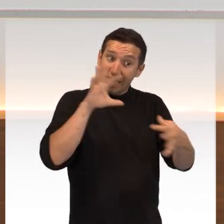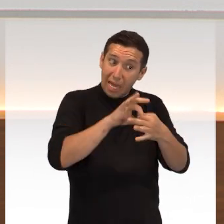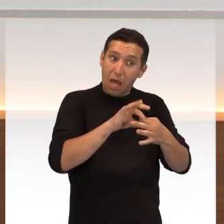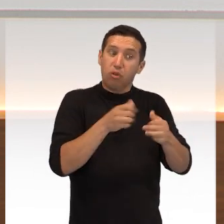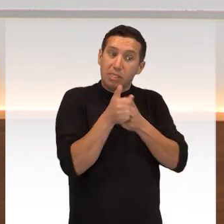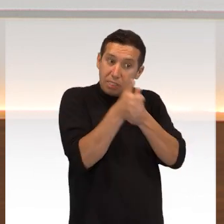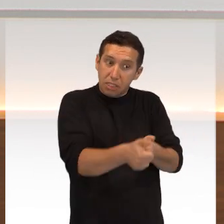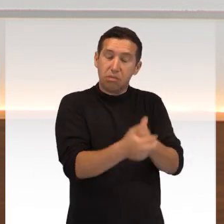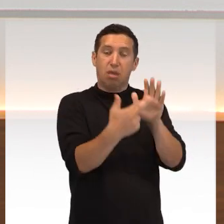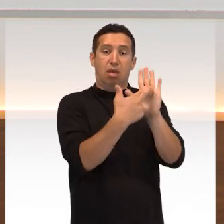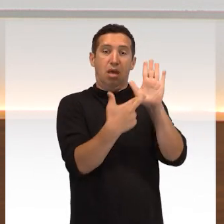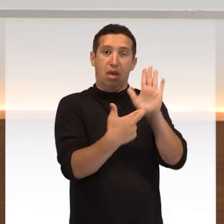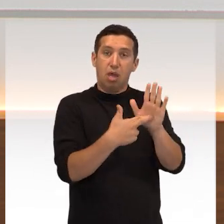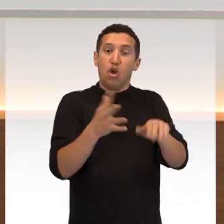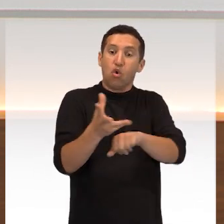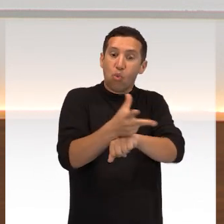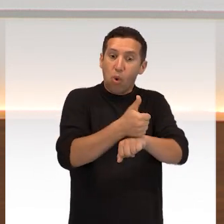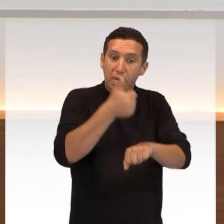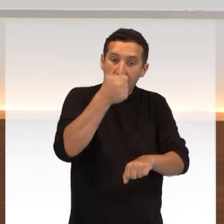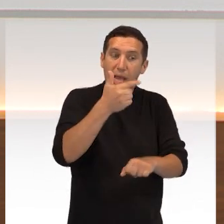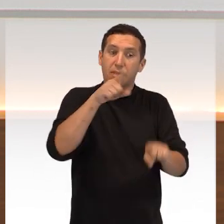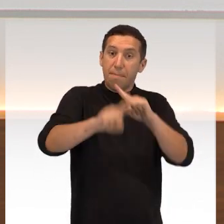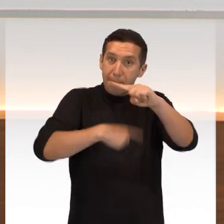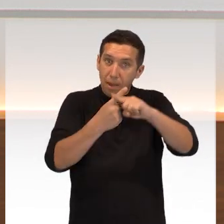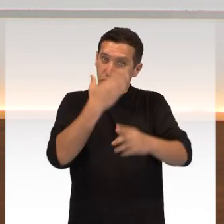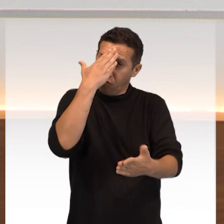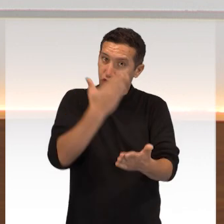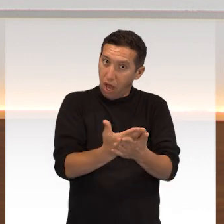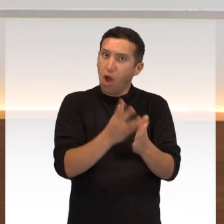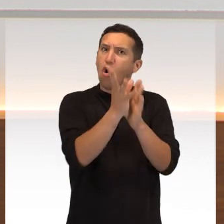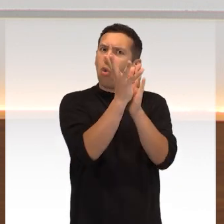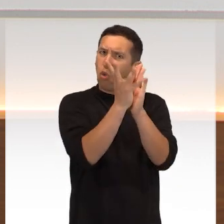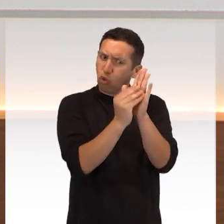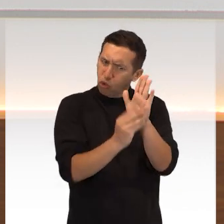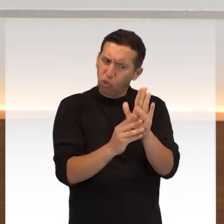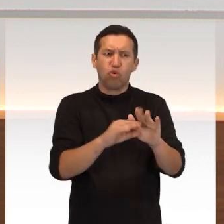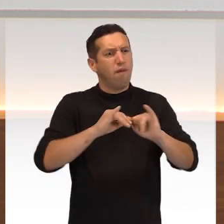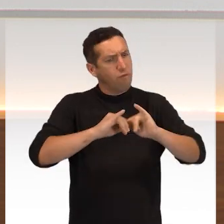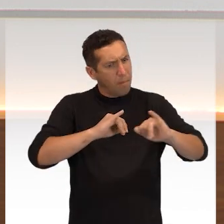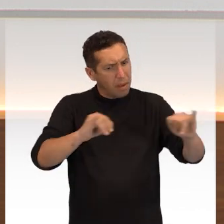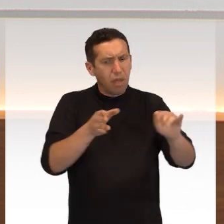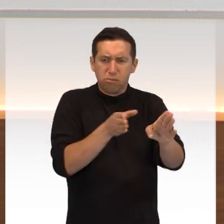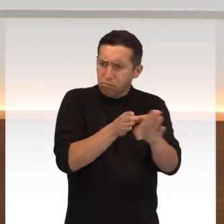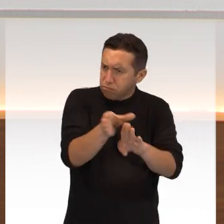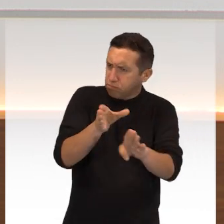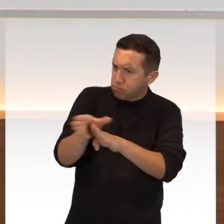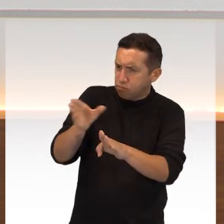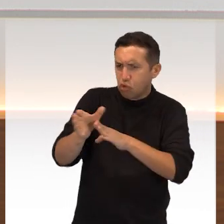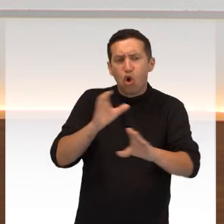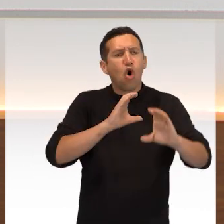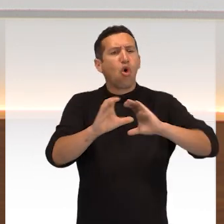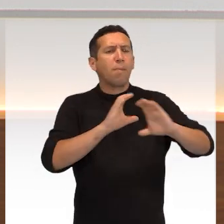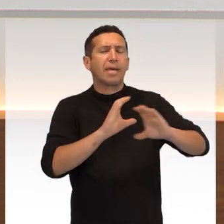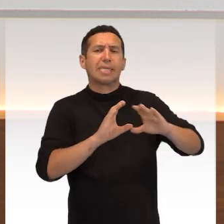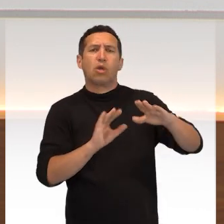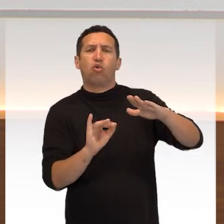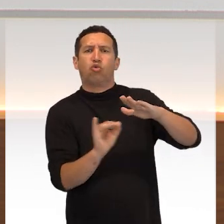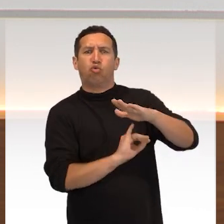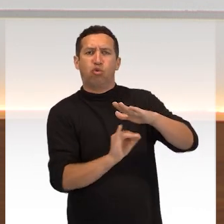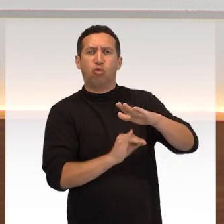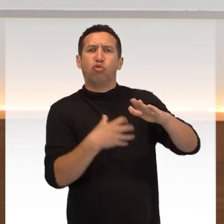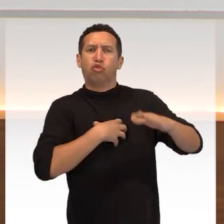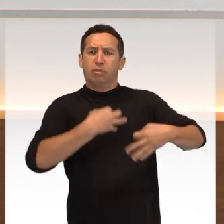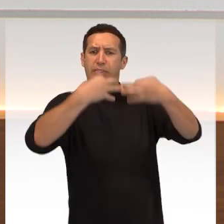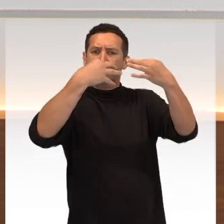divulgação de informações pautada em qualidade e confiança com conteúdo informativo que oriente as comunicações